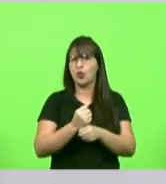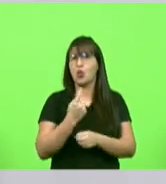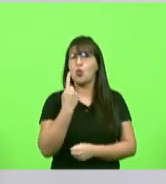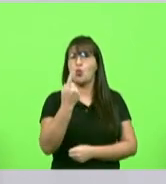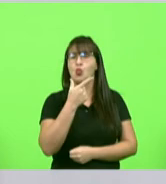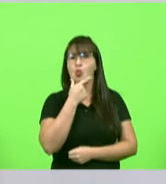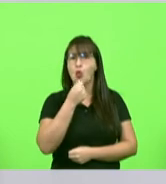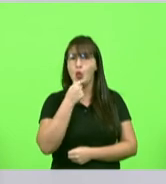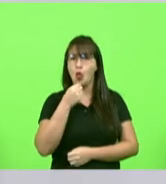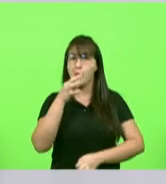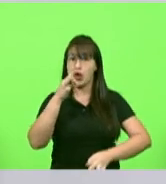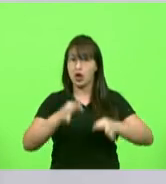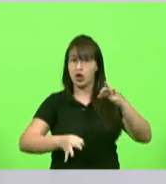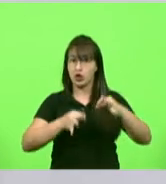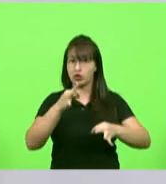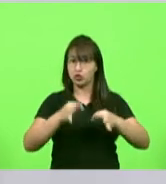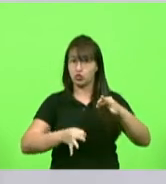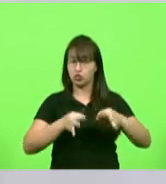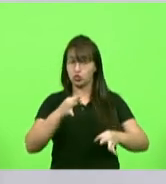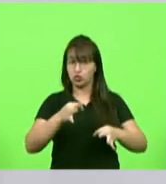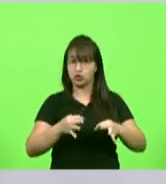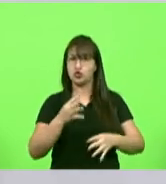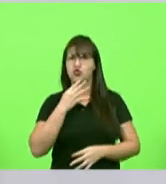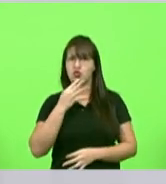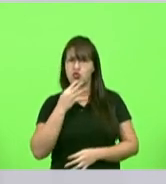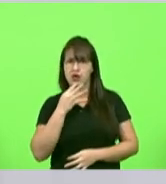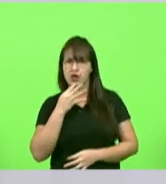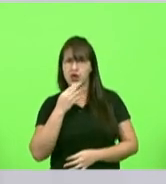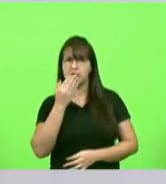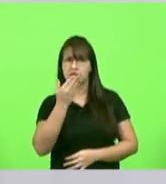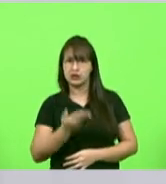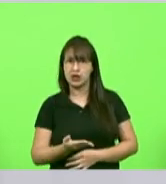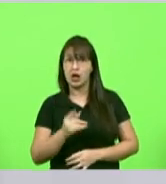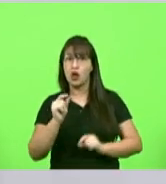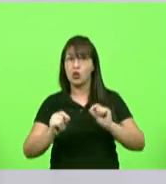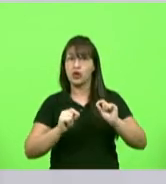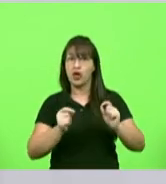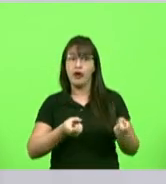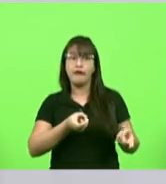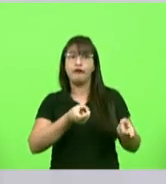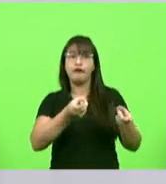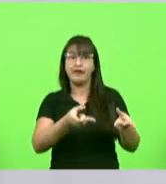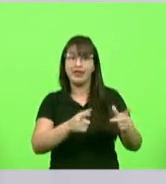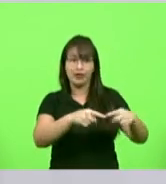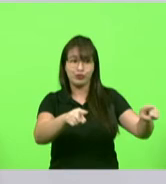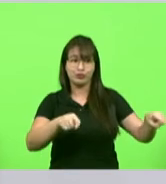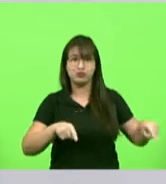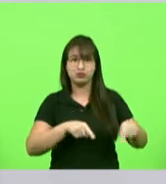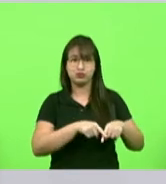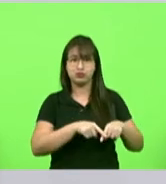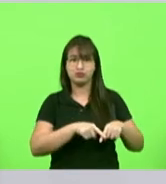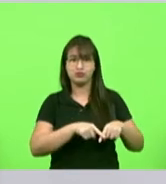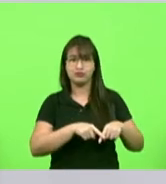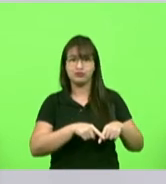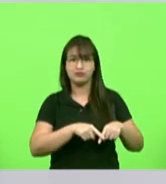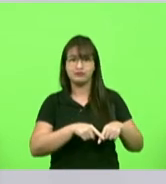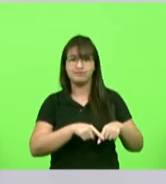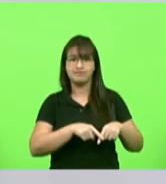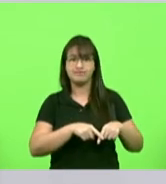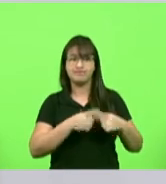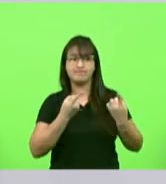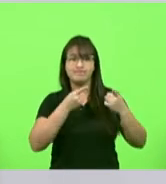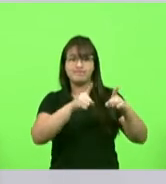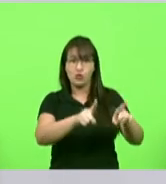conhecendo a realidade e a situação vendeu as terras dessas escravas e atropelaram as famílias